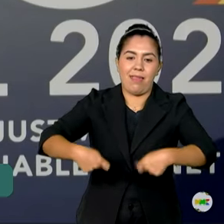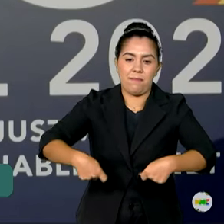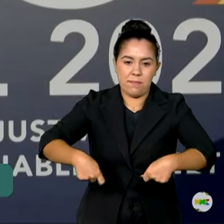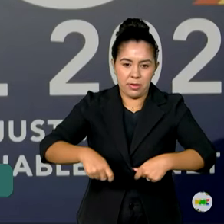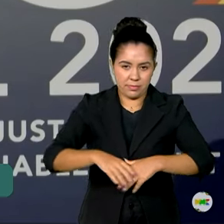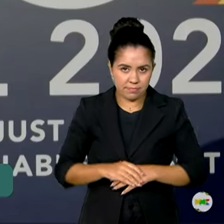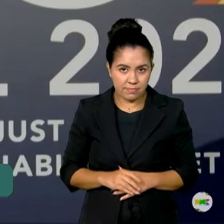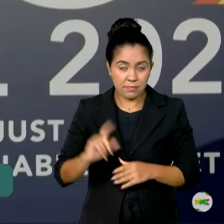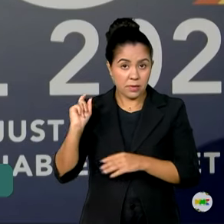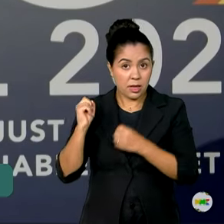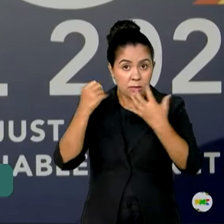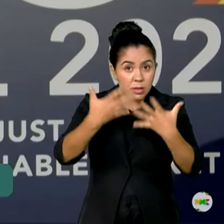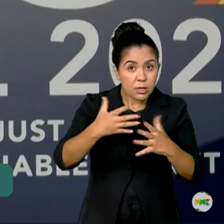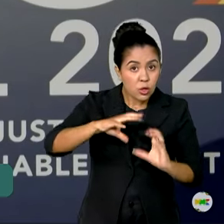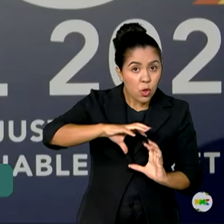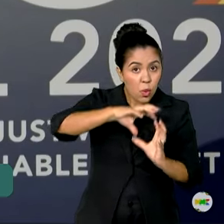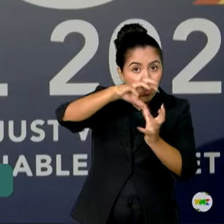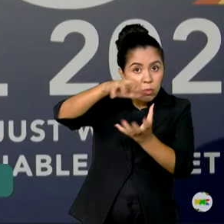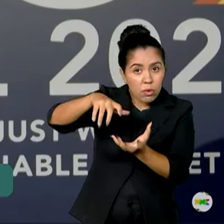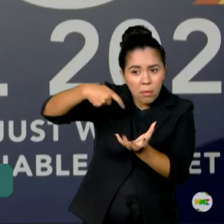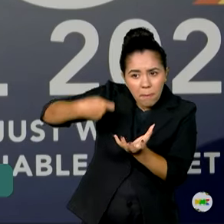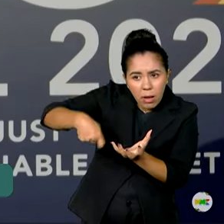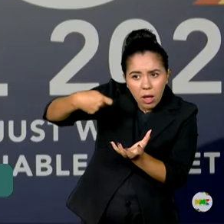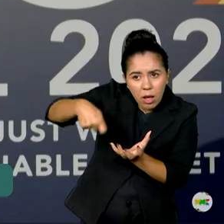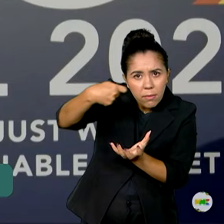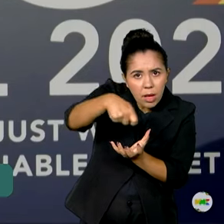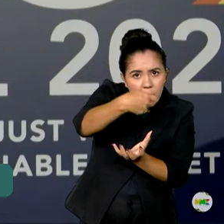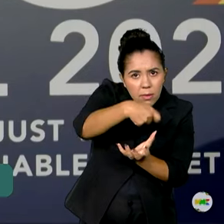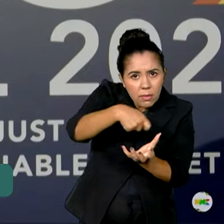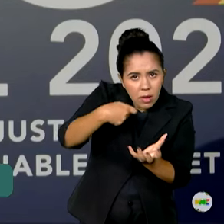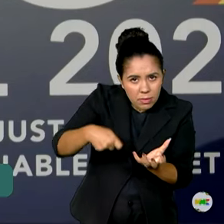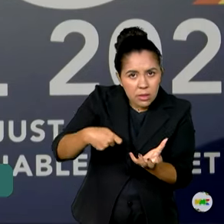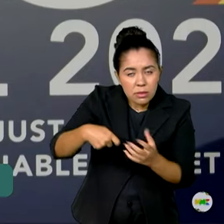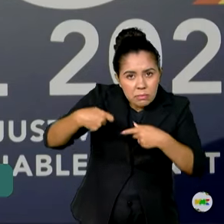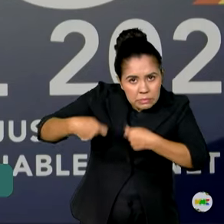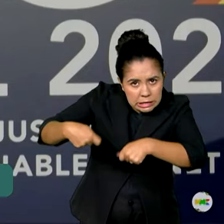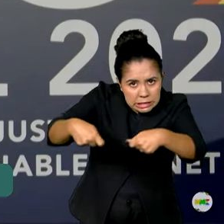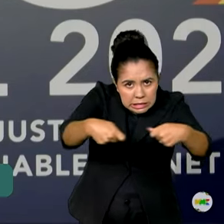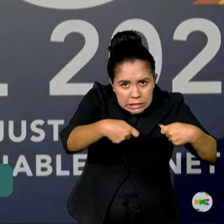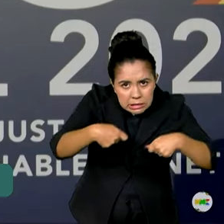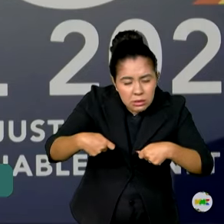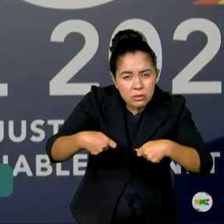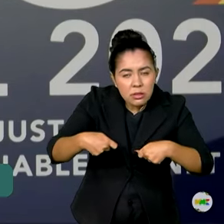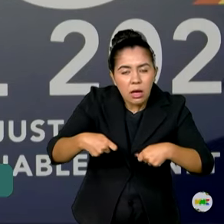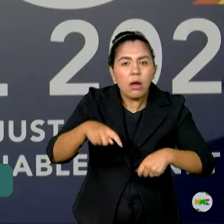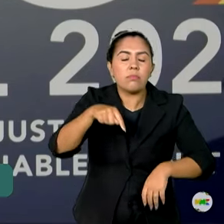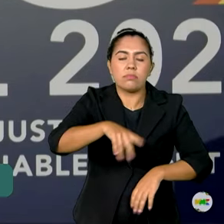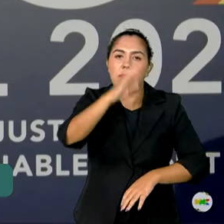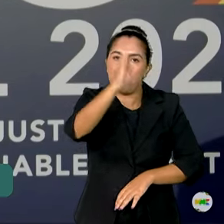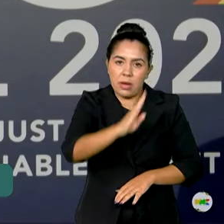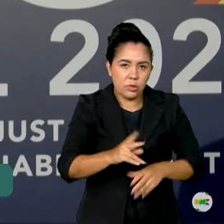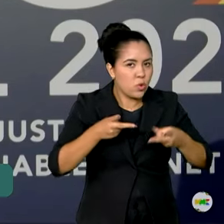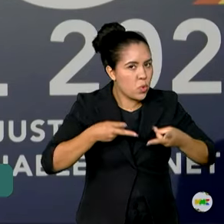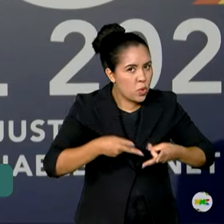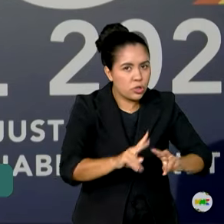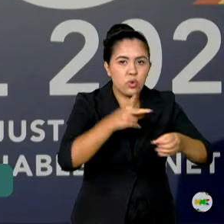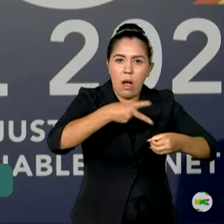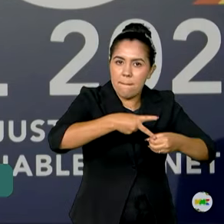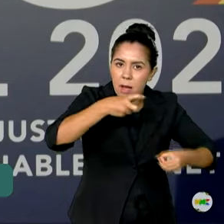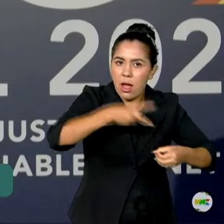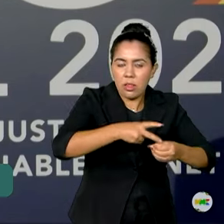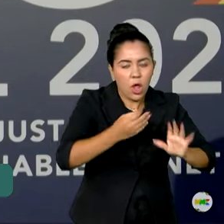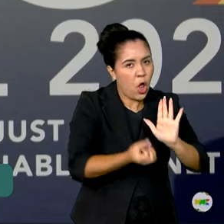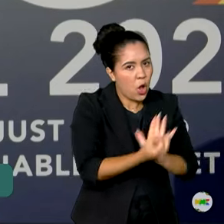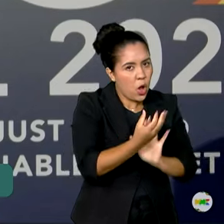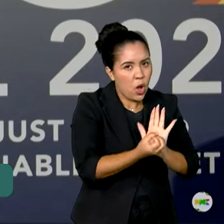demanda no mundo, o Brasil tem que produzir. Nós vamos trabalhar dentro da nossa pluralidade, da